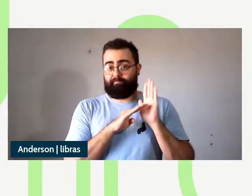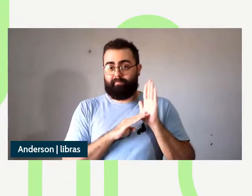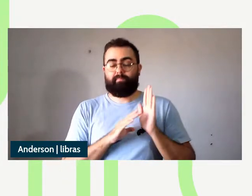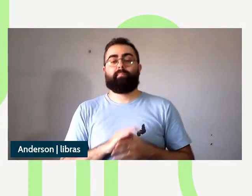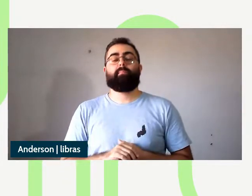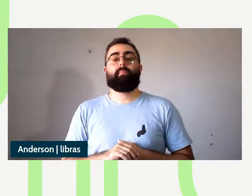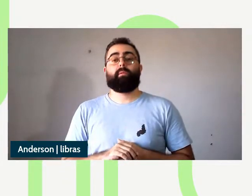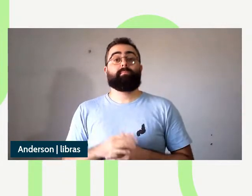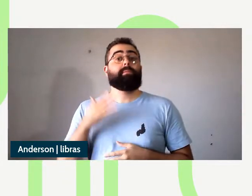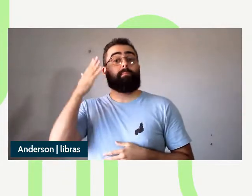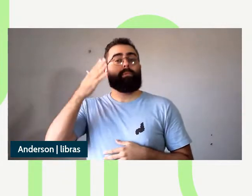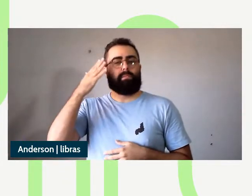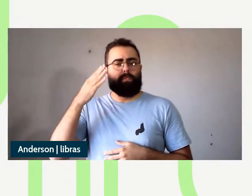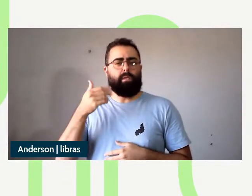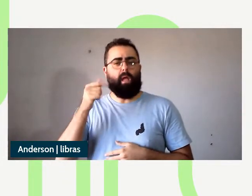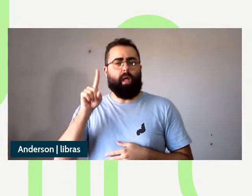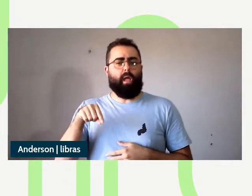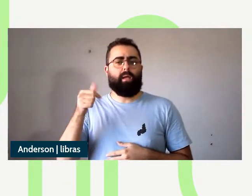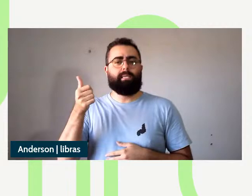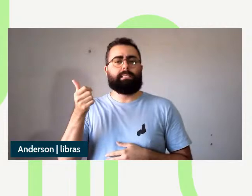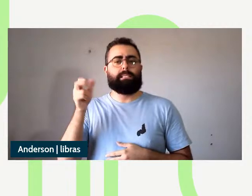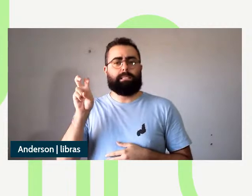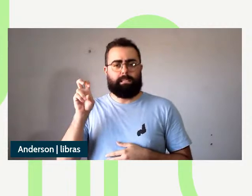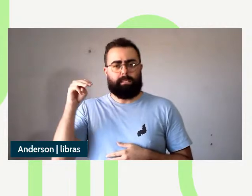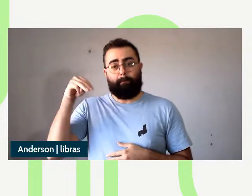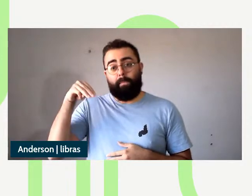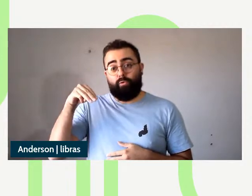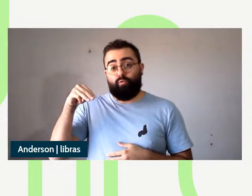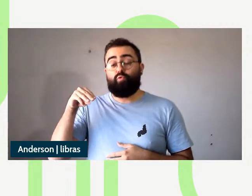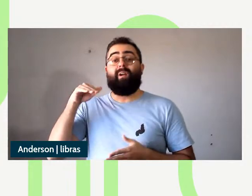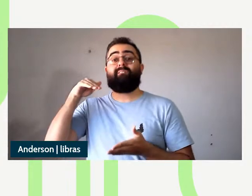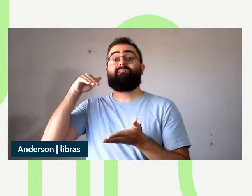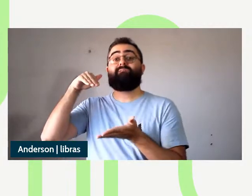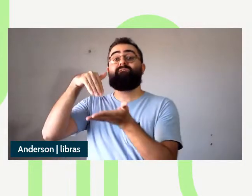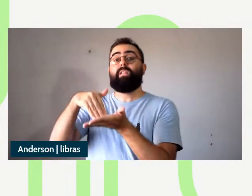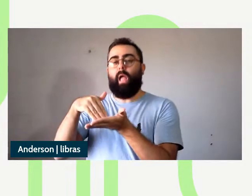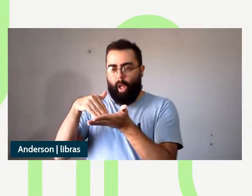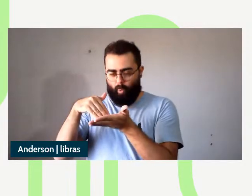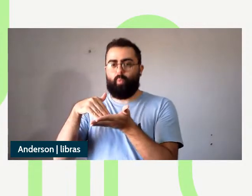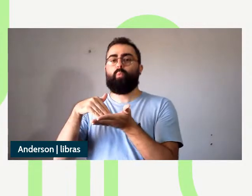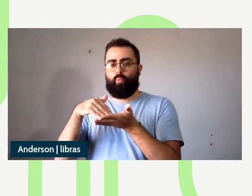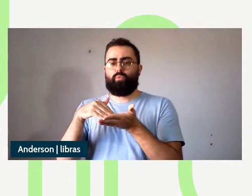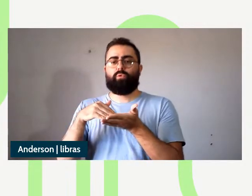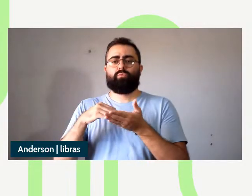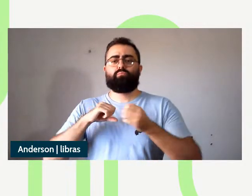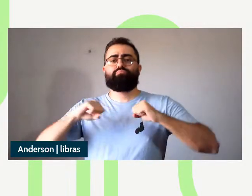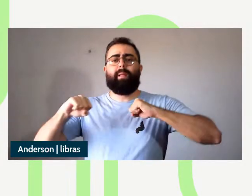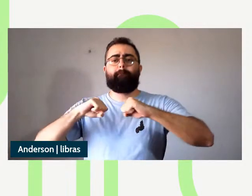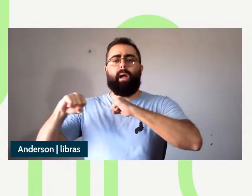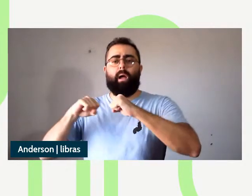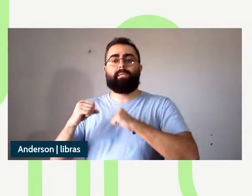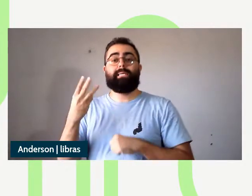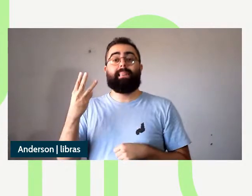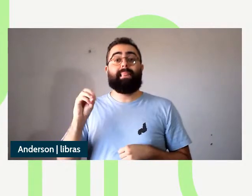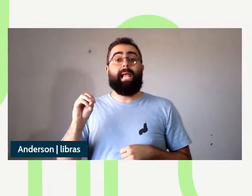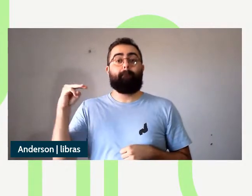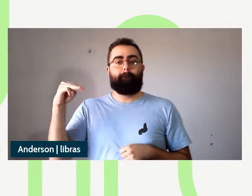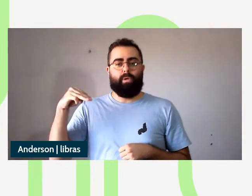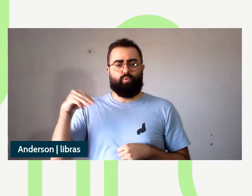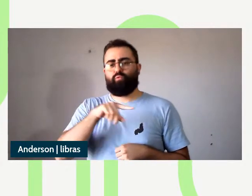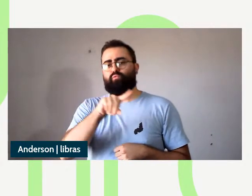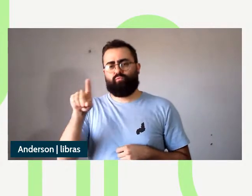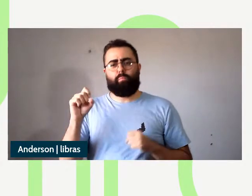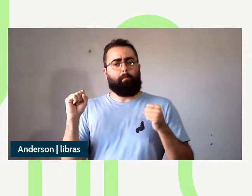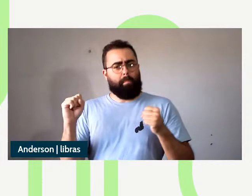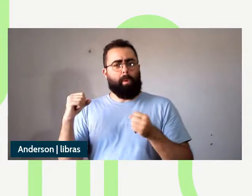15 minutos, com um espaço de 30 minutos ao final da sessão para o debate, então vocês podem fazer perguntas